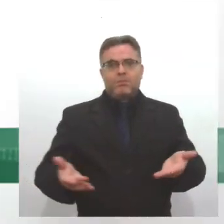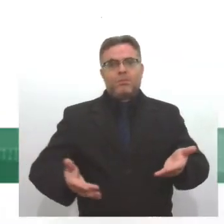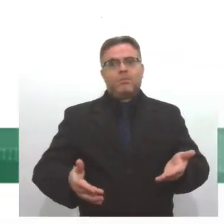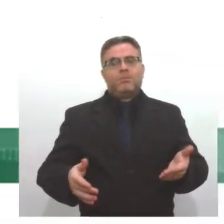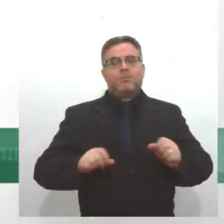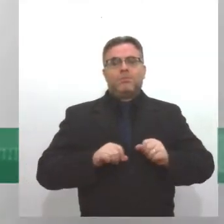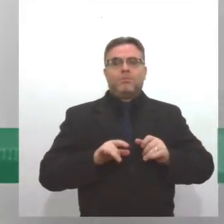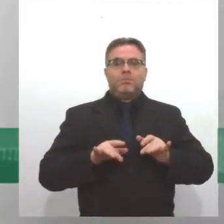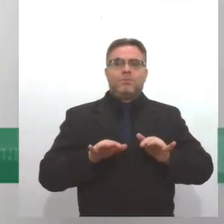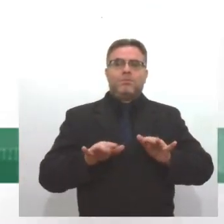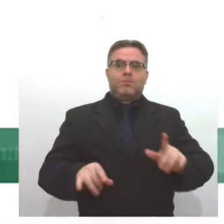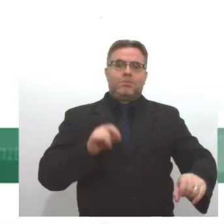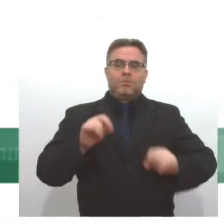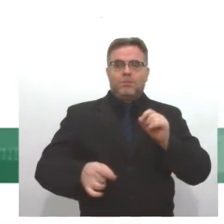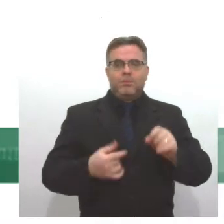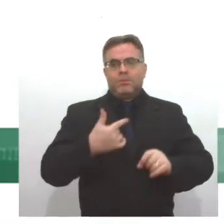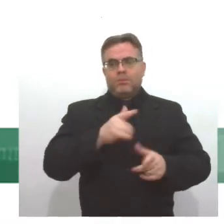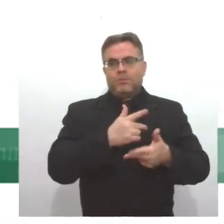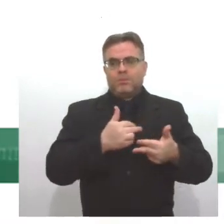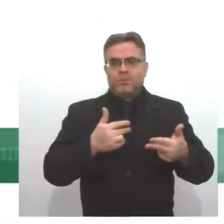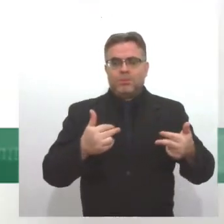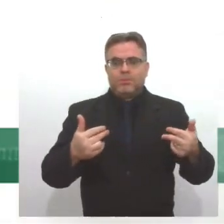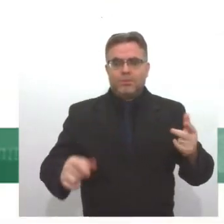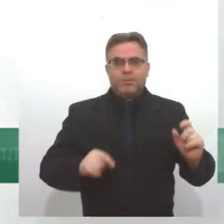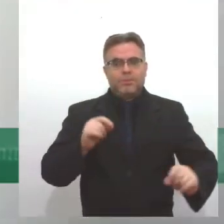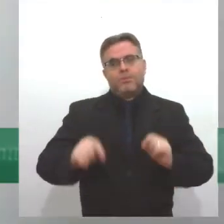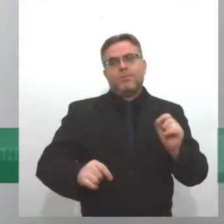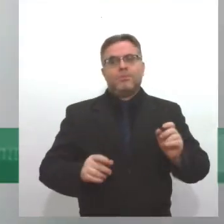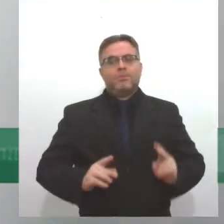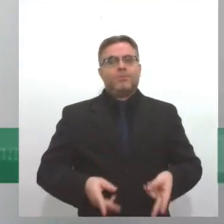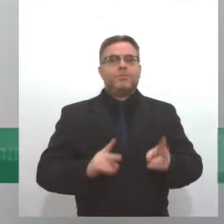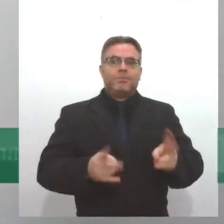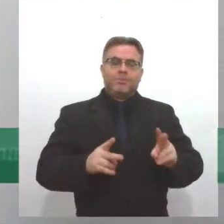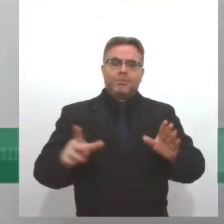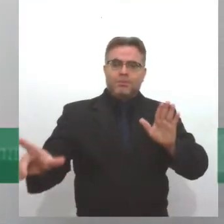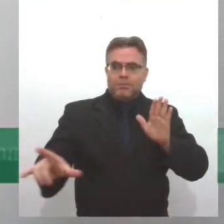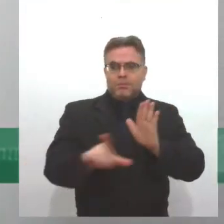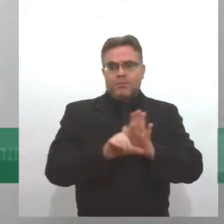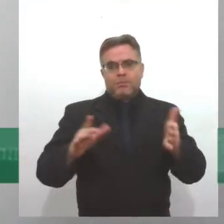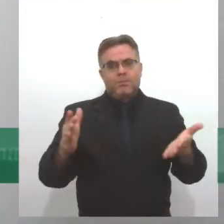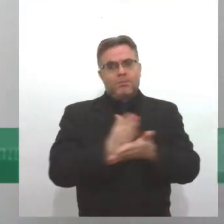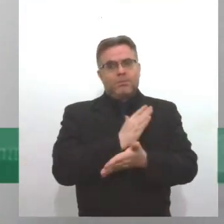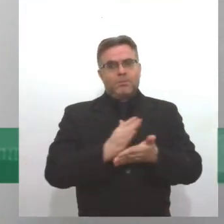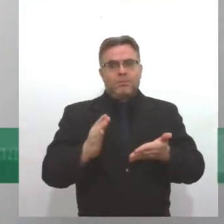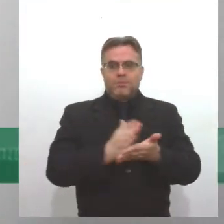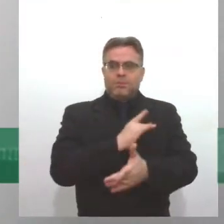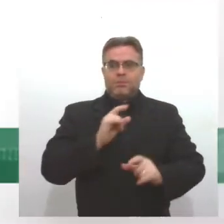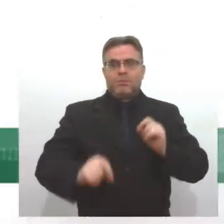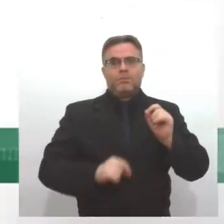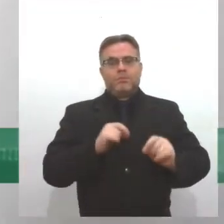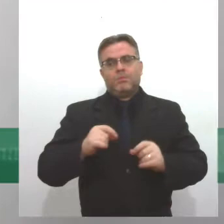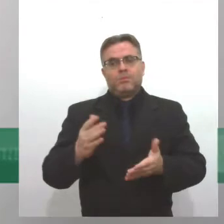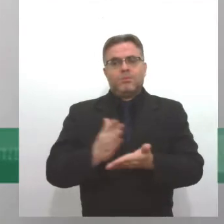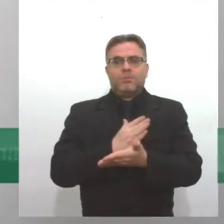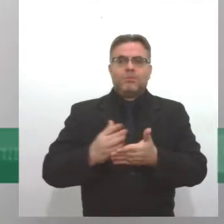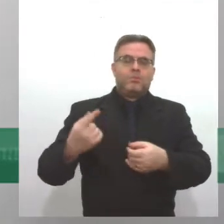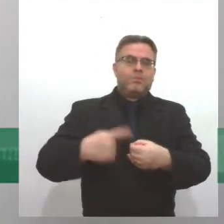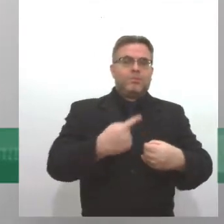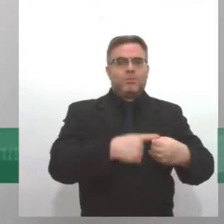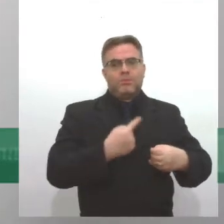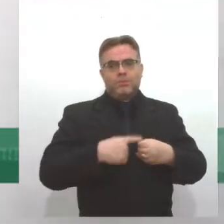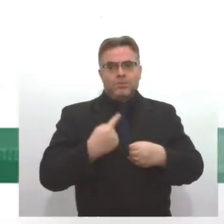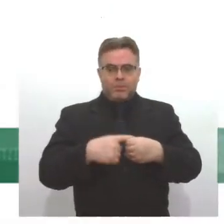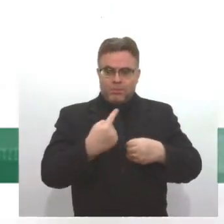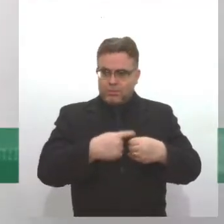ainda isso aí. Outra também, outra aberração é que algumas leis orgânicas de alguns municípios proibiam de